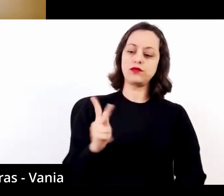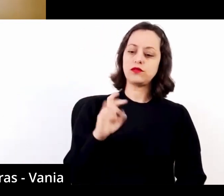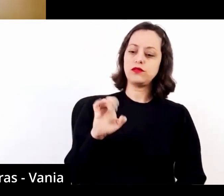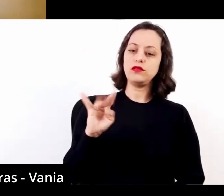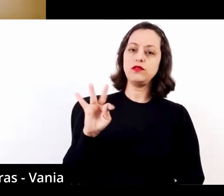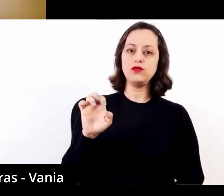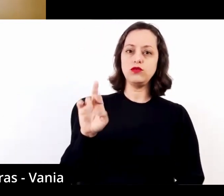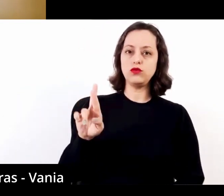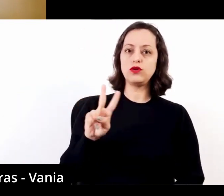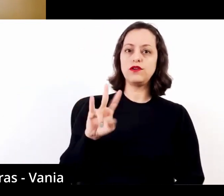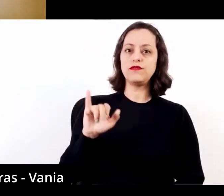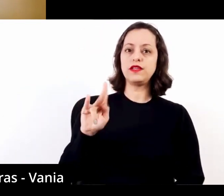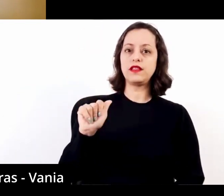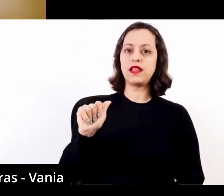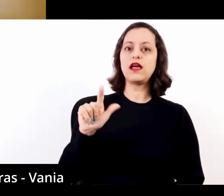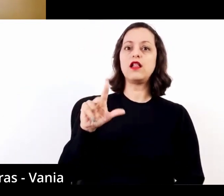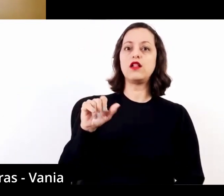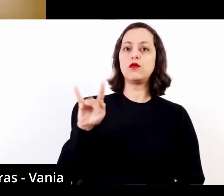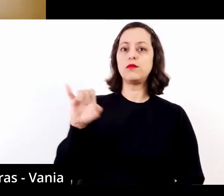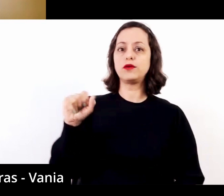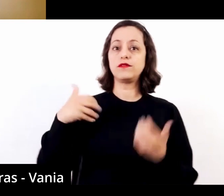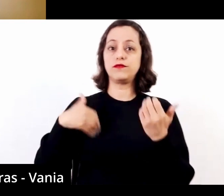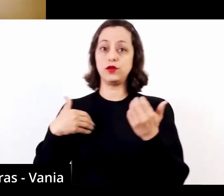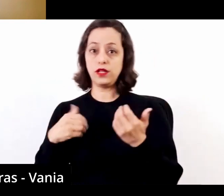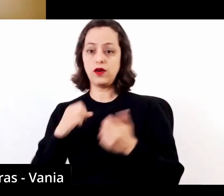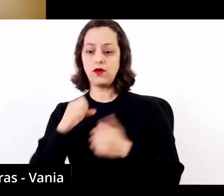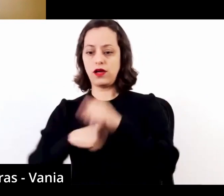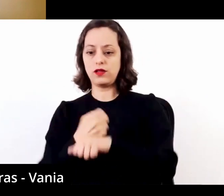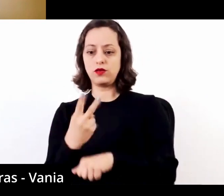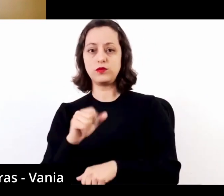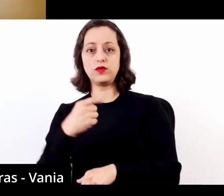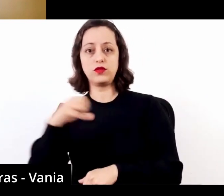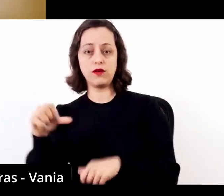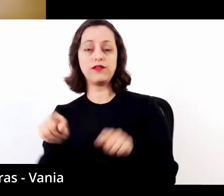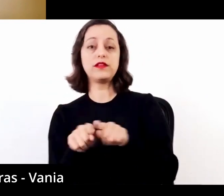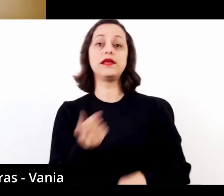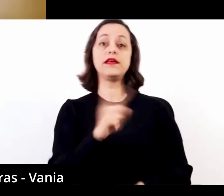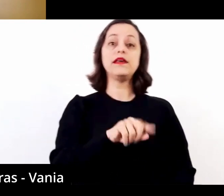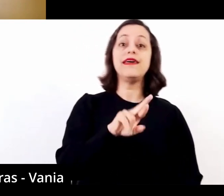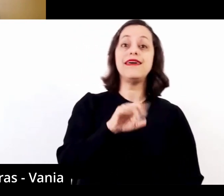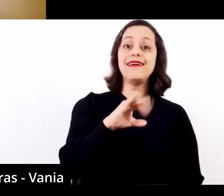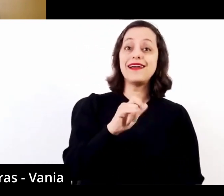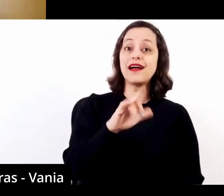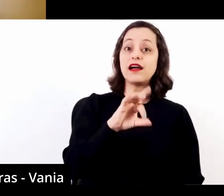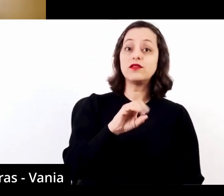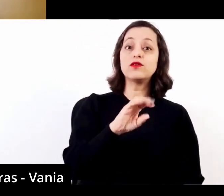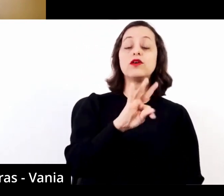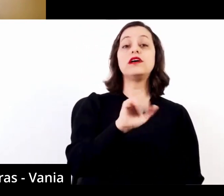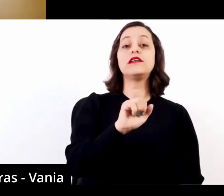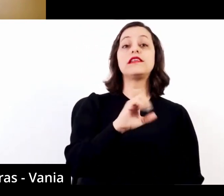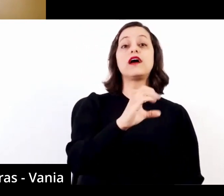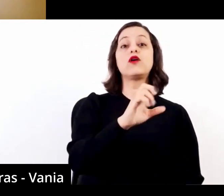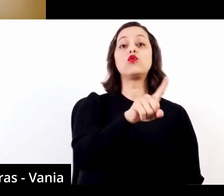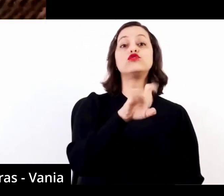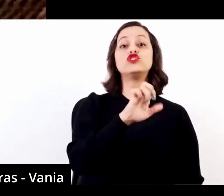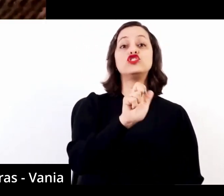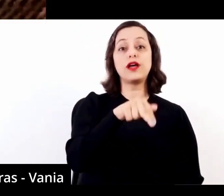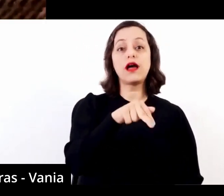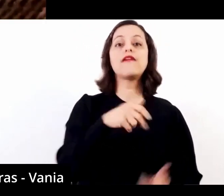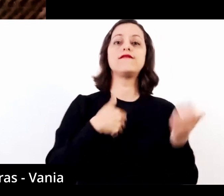Ricardo Takuxian e o Violão. Humberto, seja muito bem-vindo a este momento musical.